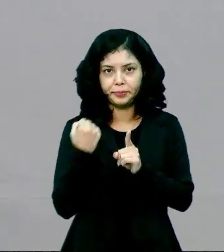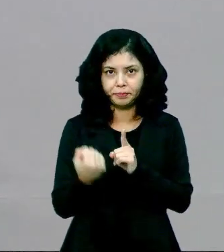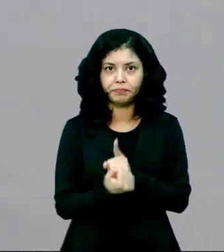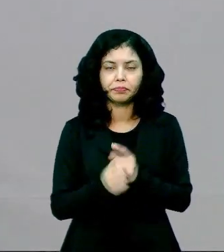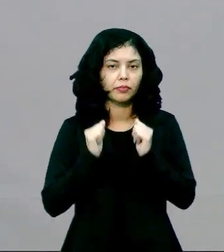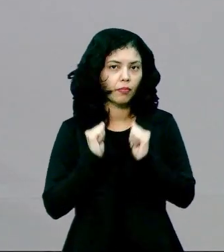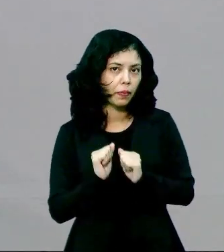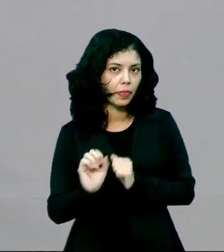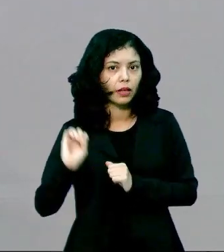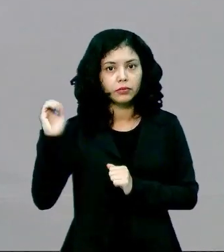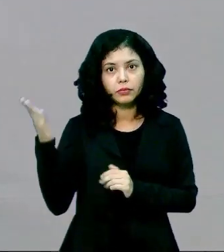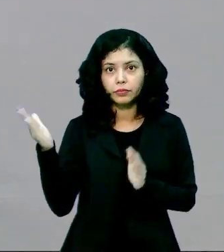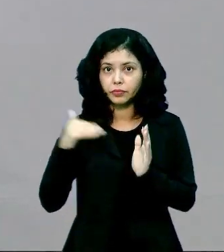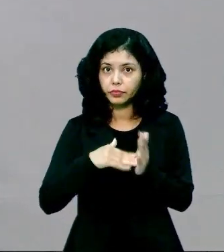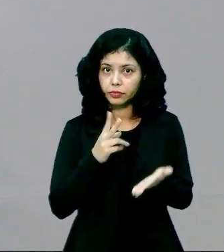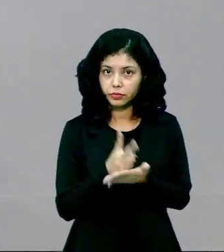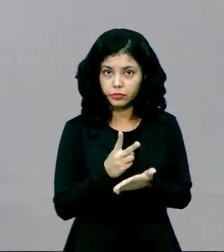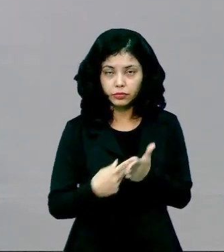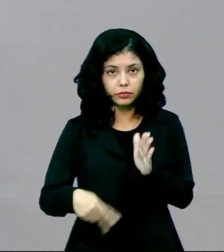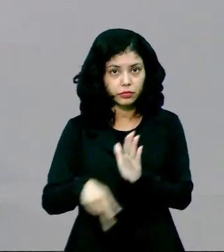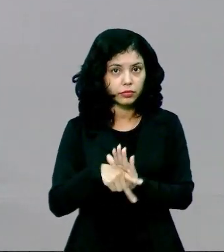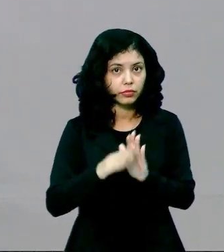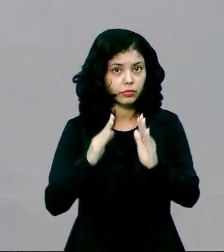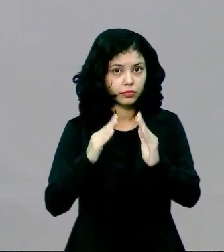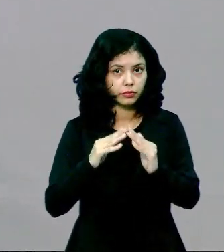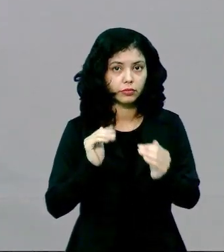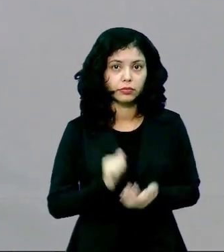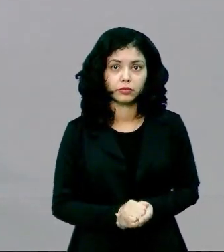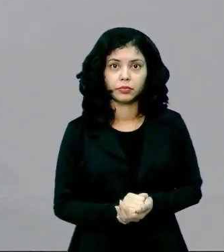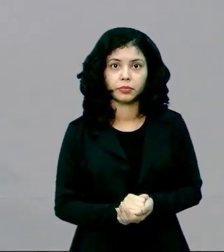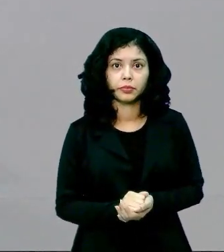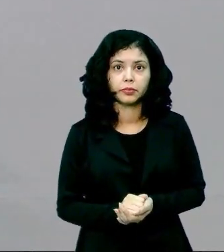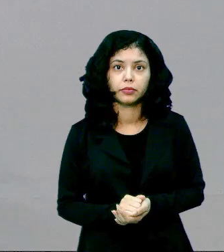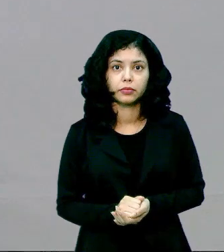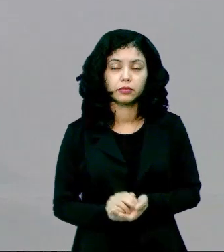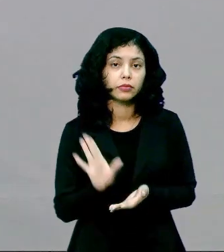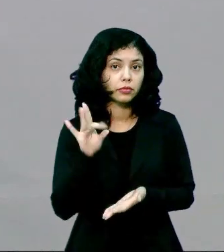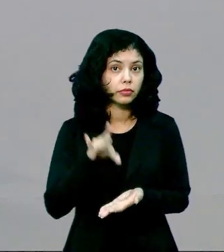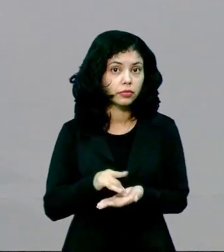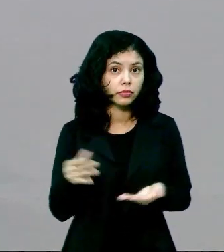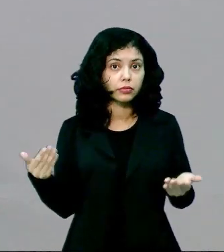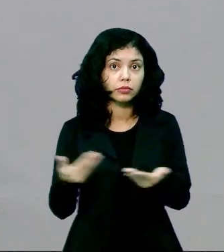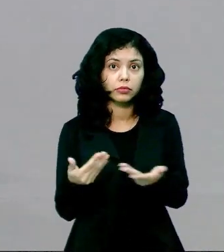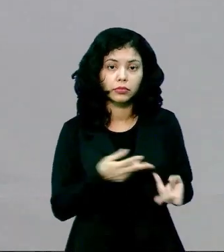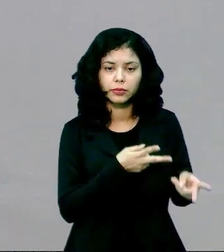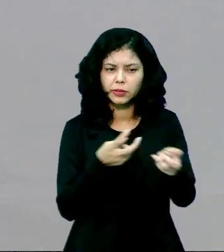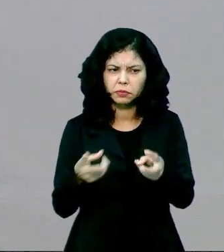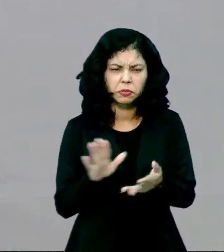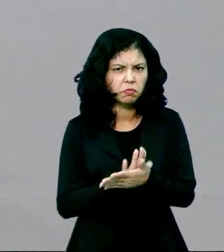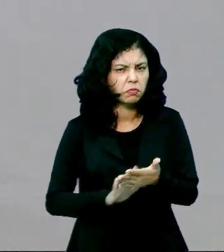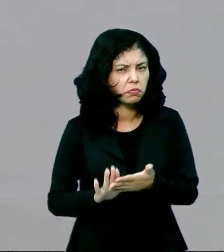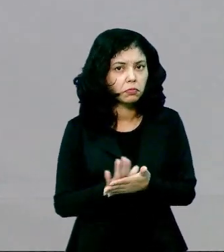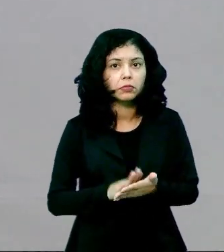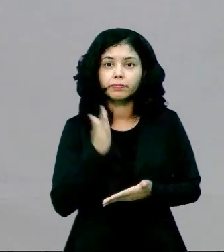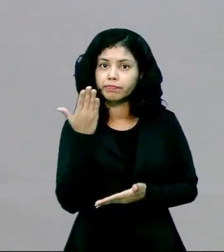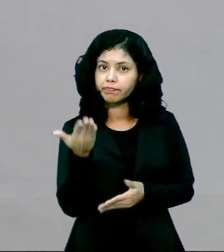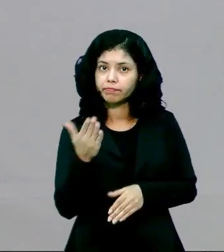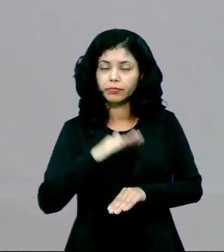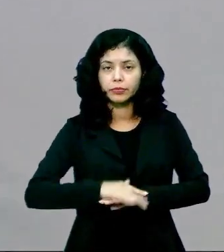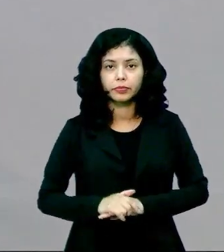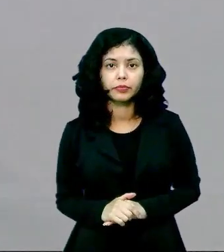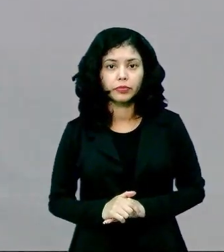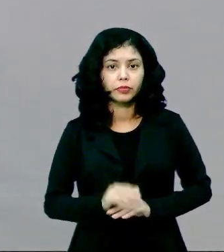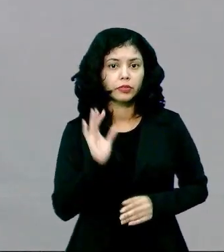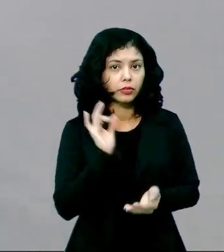que pode acontecer até mesmo dentro da sua casa e que essa realidade passa imperceptível a você.